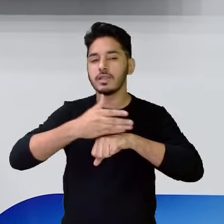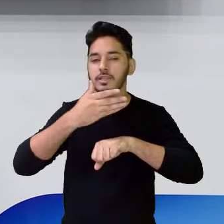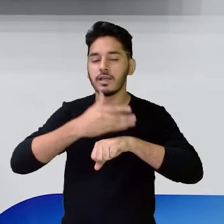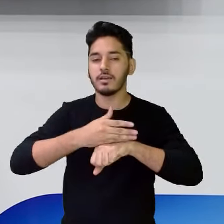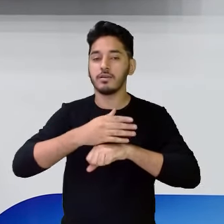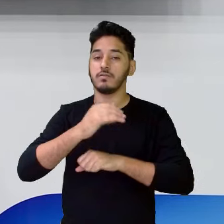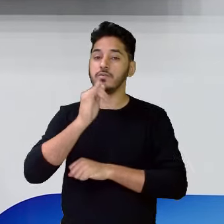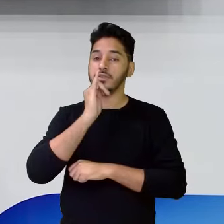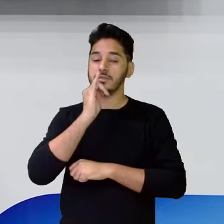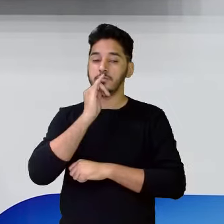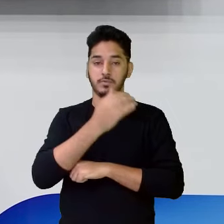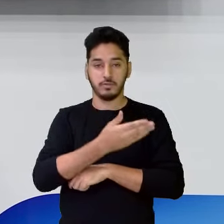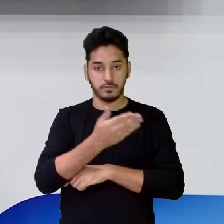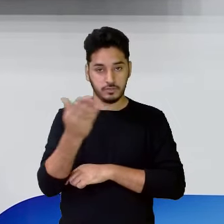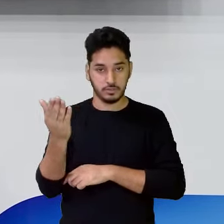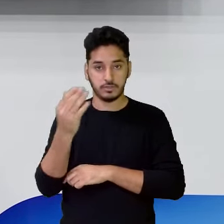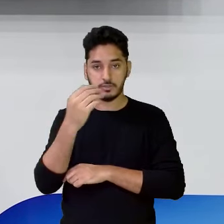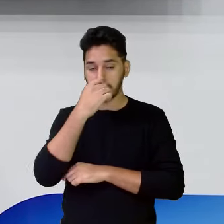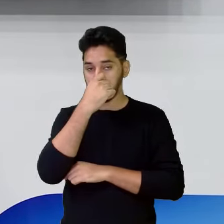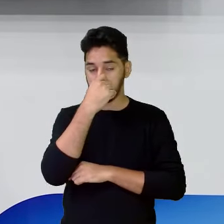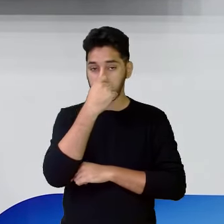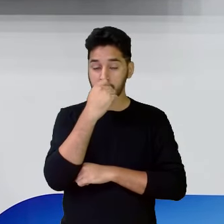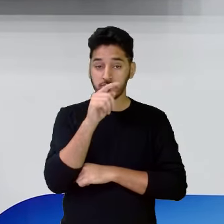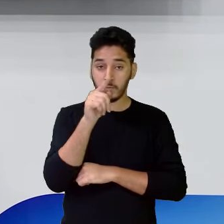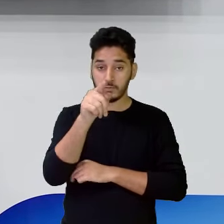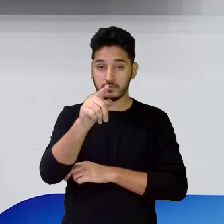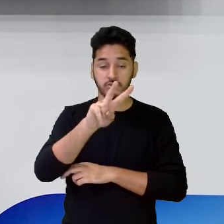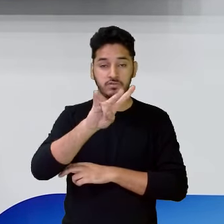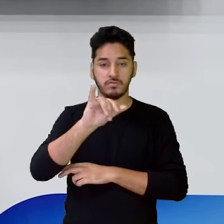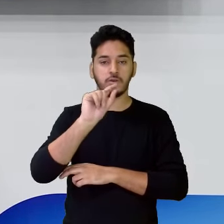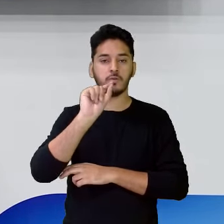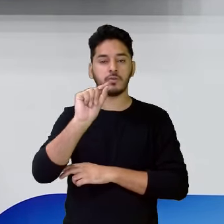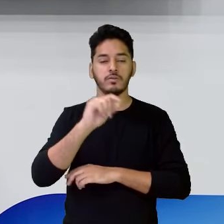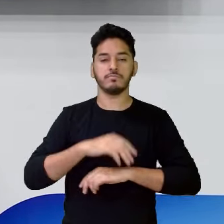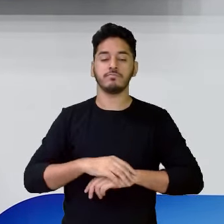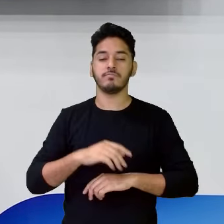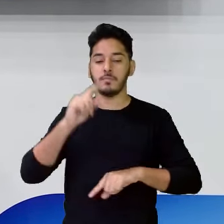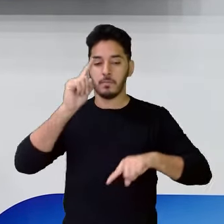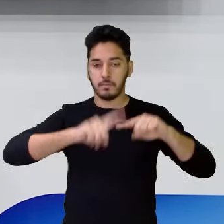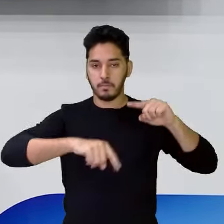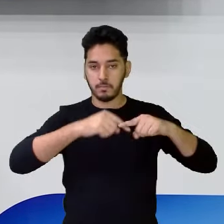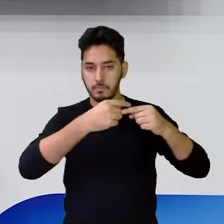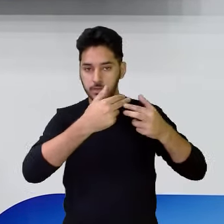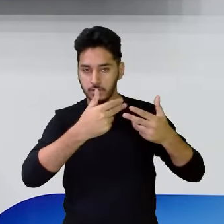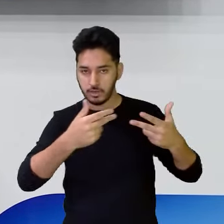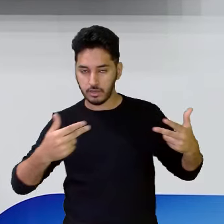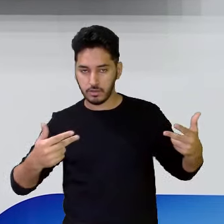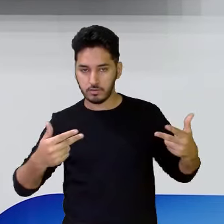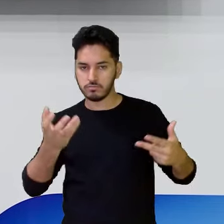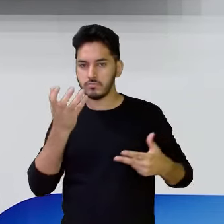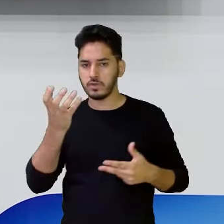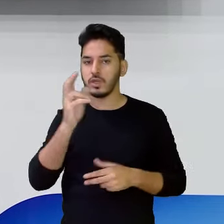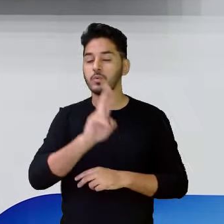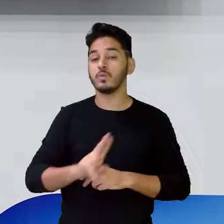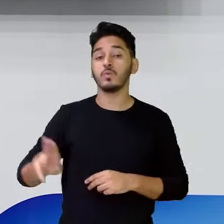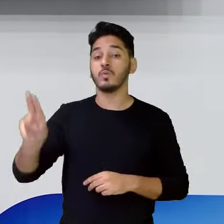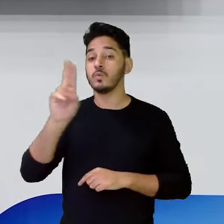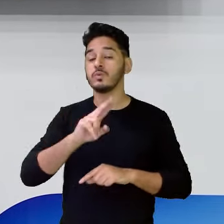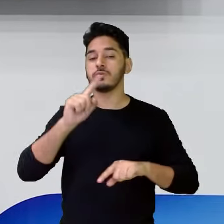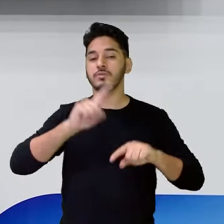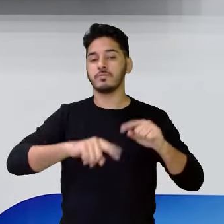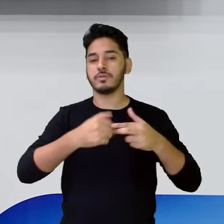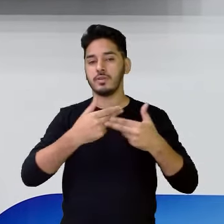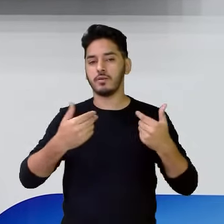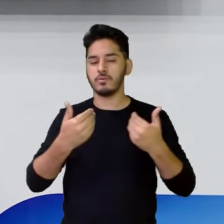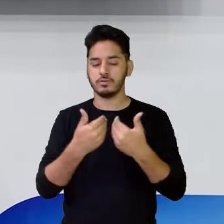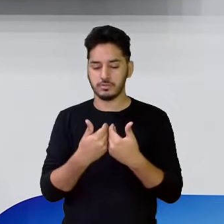exemplo aí. E você vai pegar agora o material. Agora eu quero o uso do material. Que